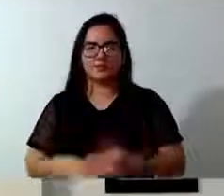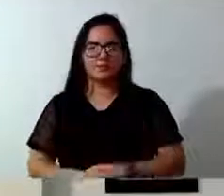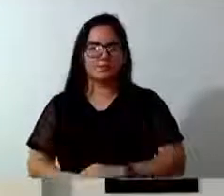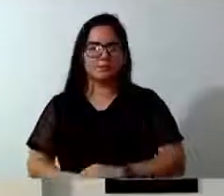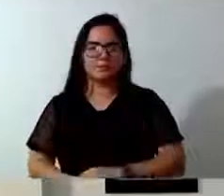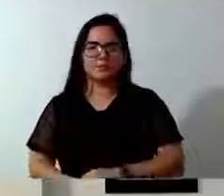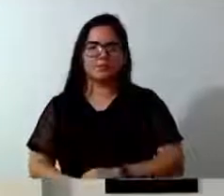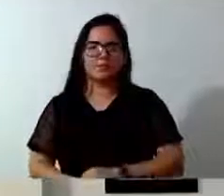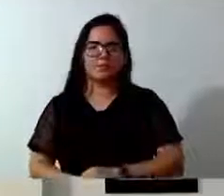Eu também amo o Iguaçu. Obrigado.